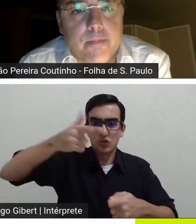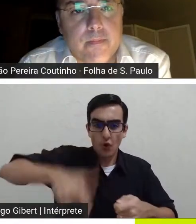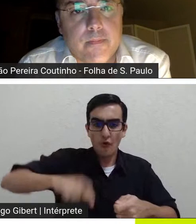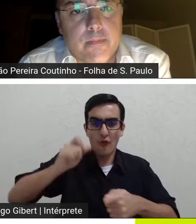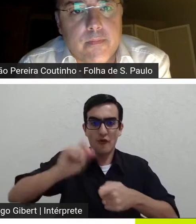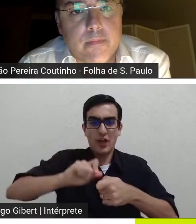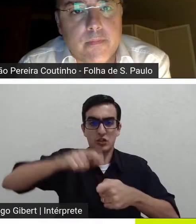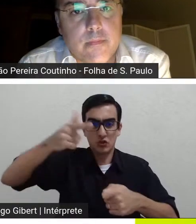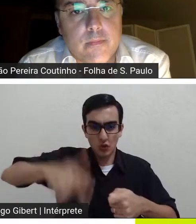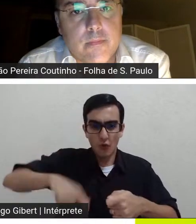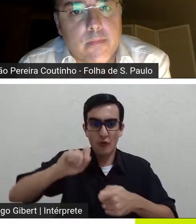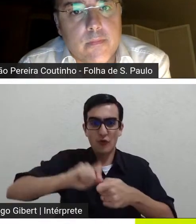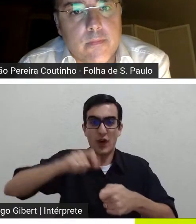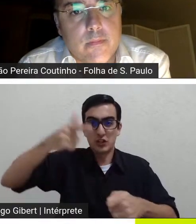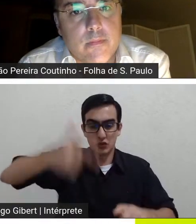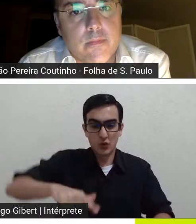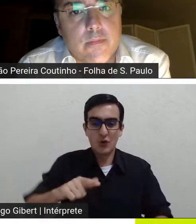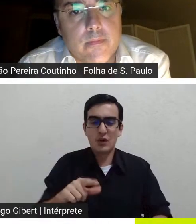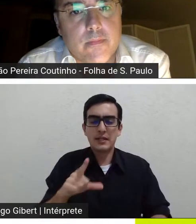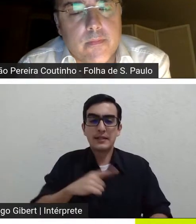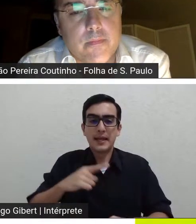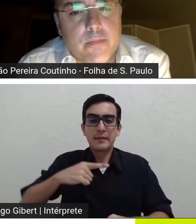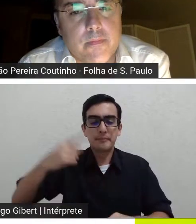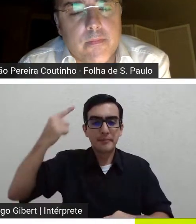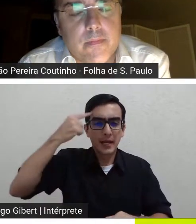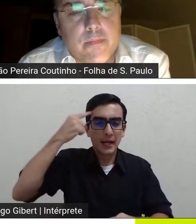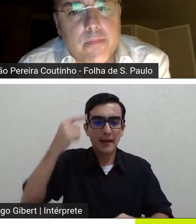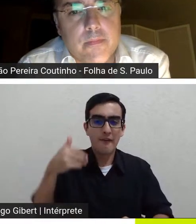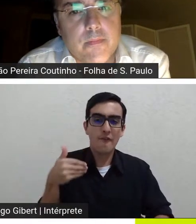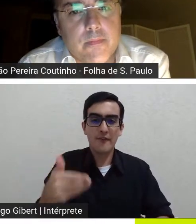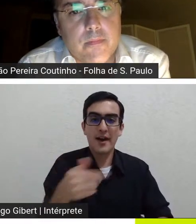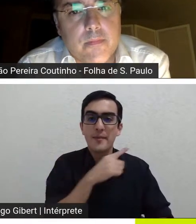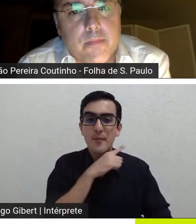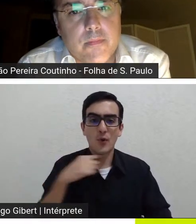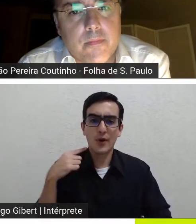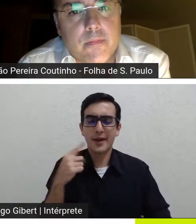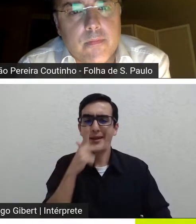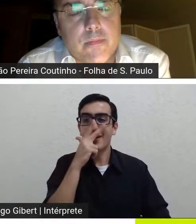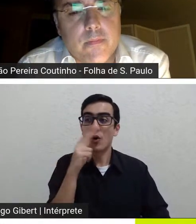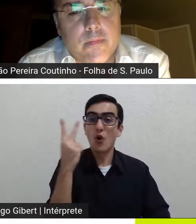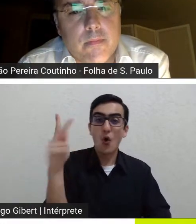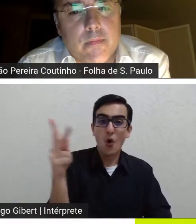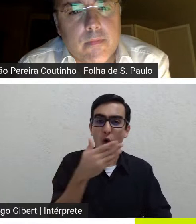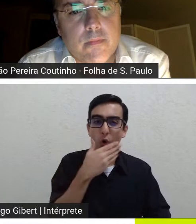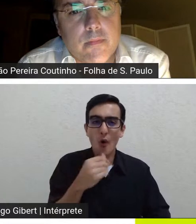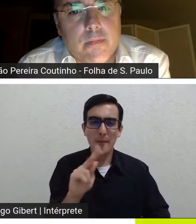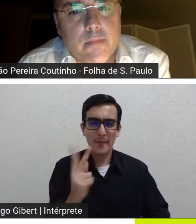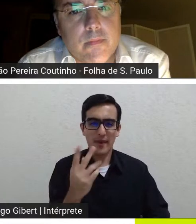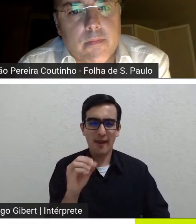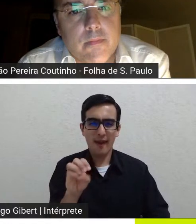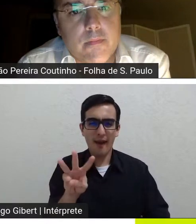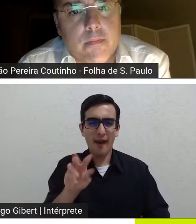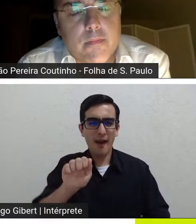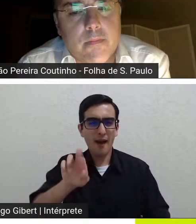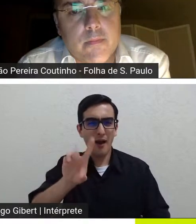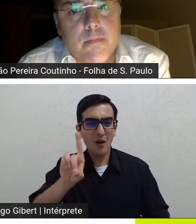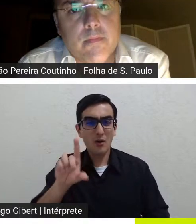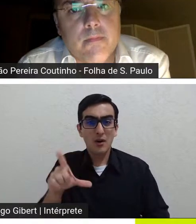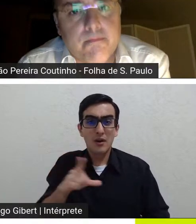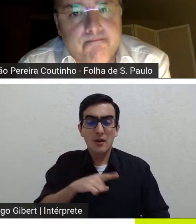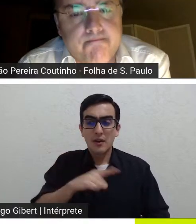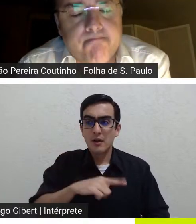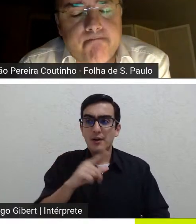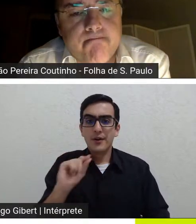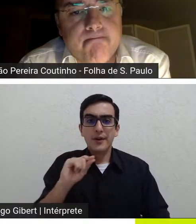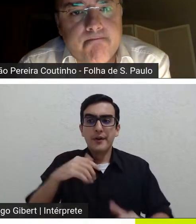dentro da compulsão vazia do Howard acho que tem essa ideia de que isso daí não vai acabar bem né